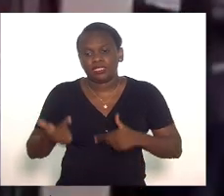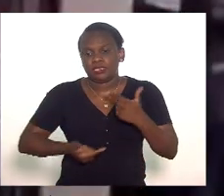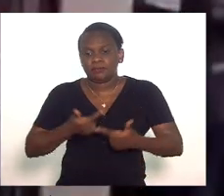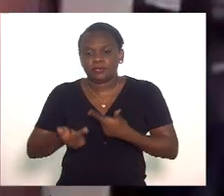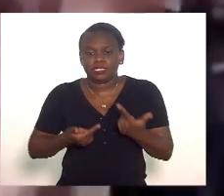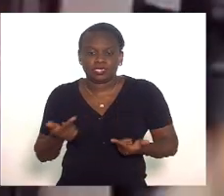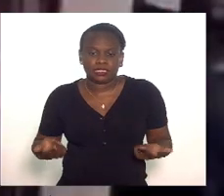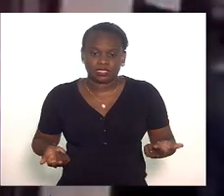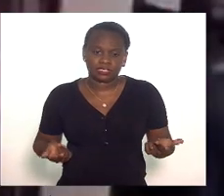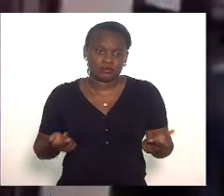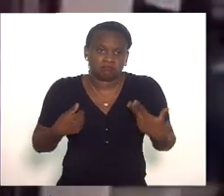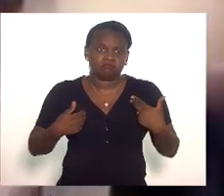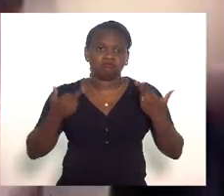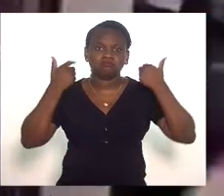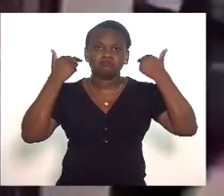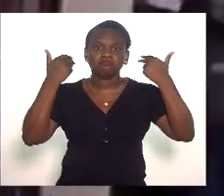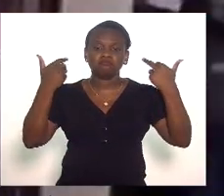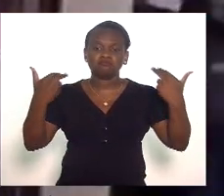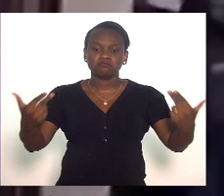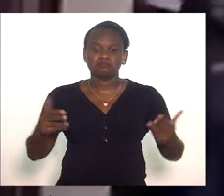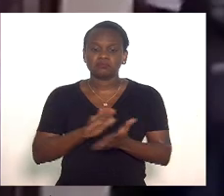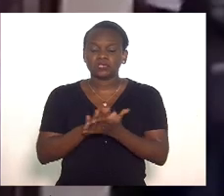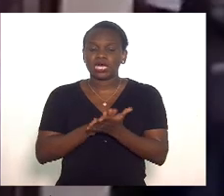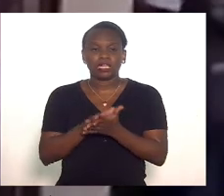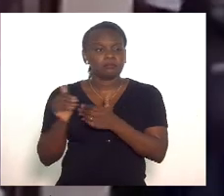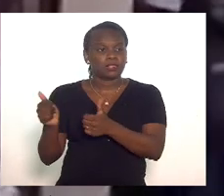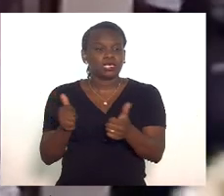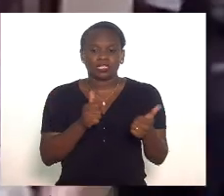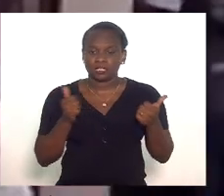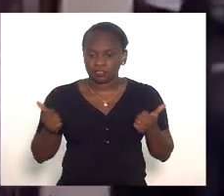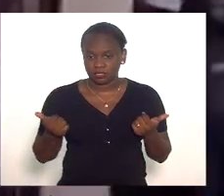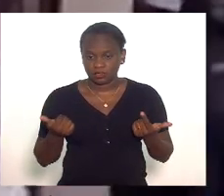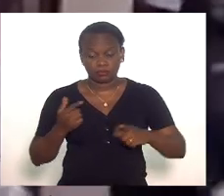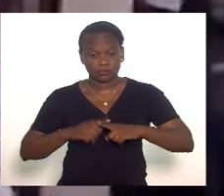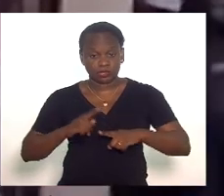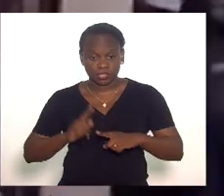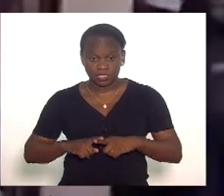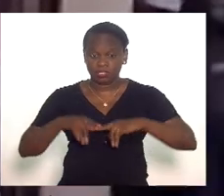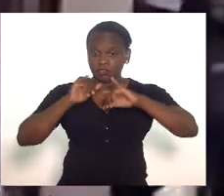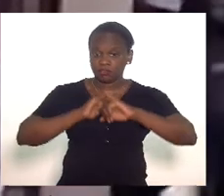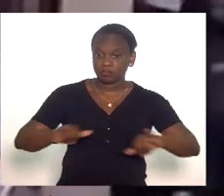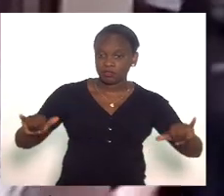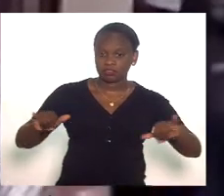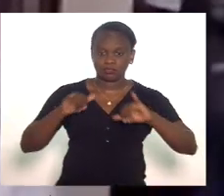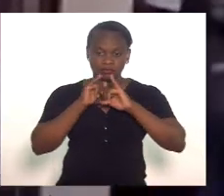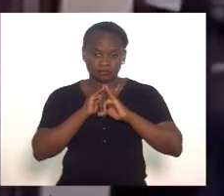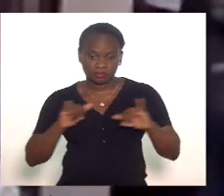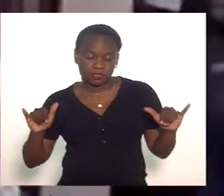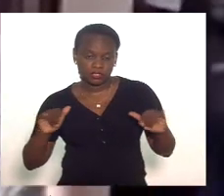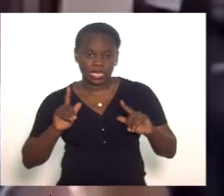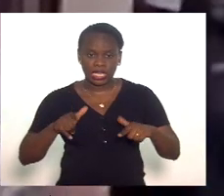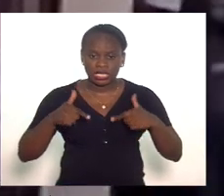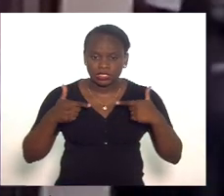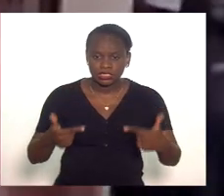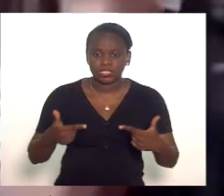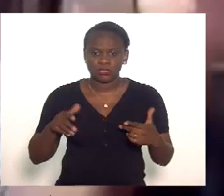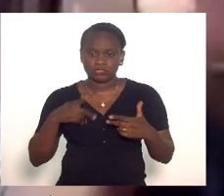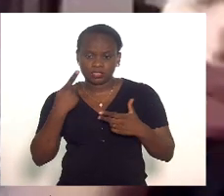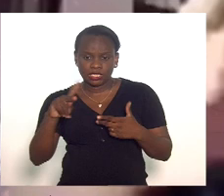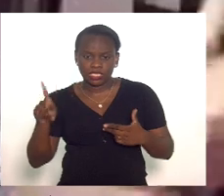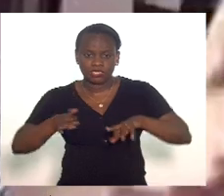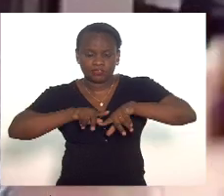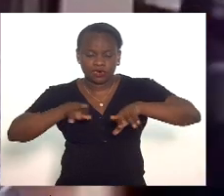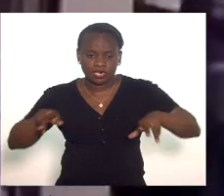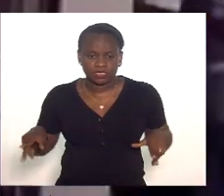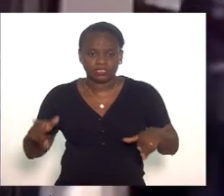como se nada estivesse acontecendo porque os pronunciamentos as atitudes as ações